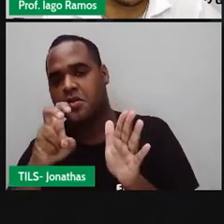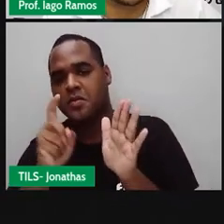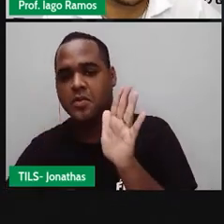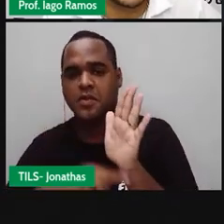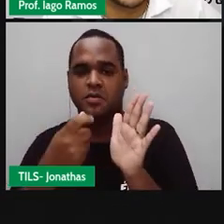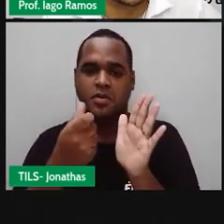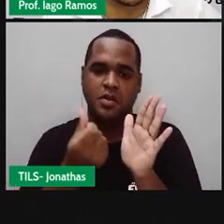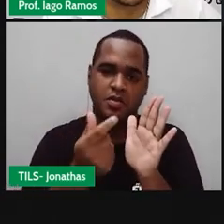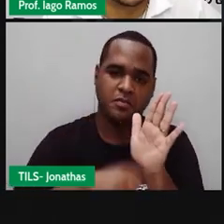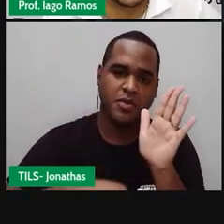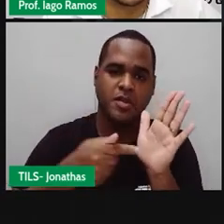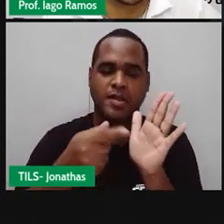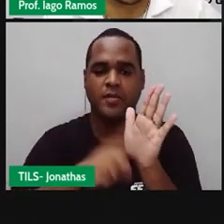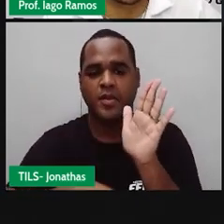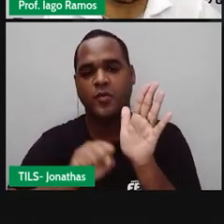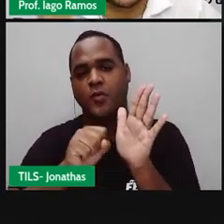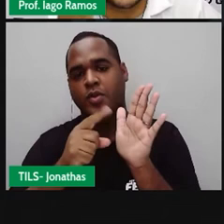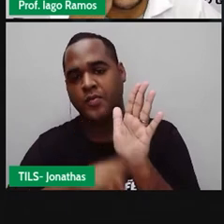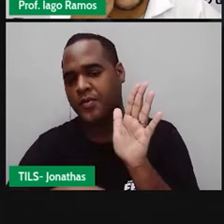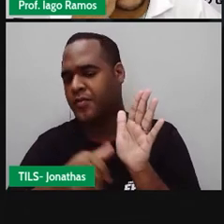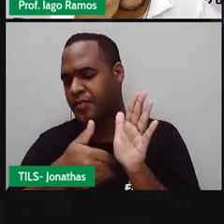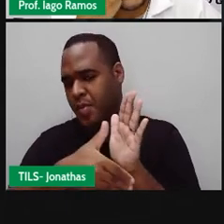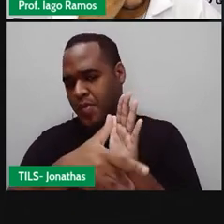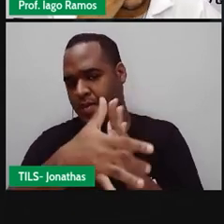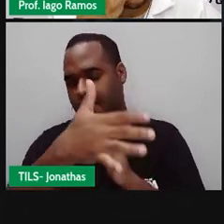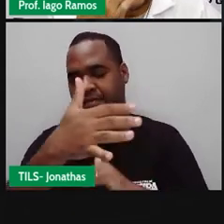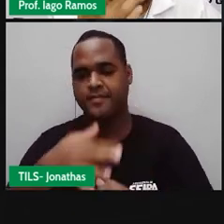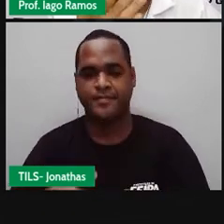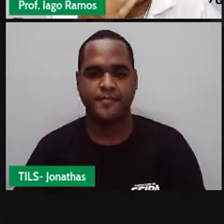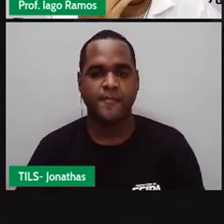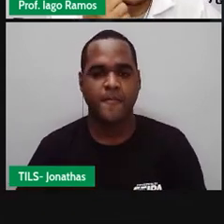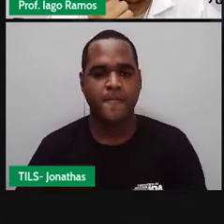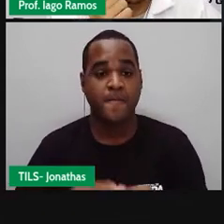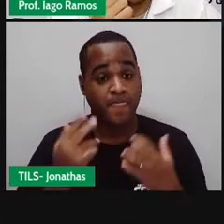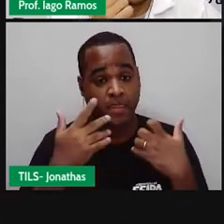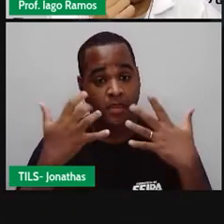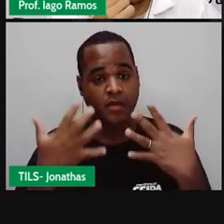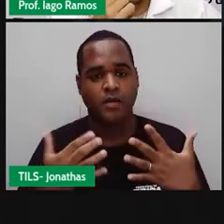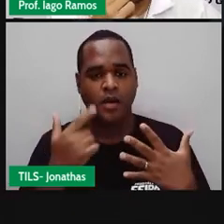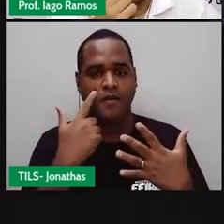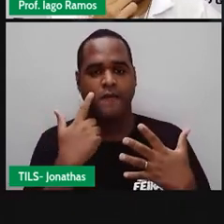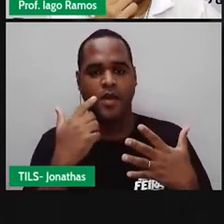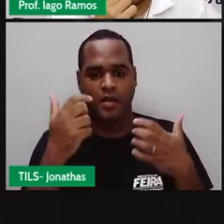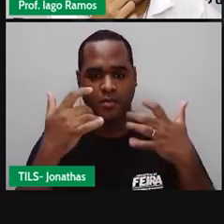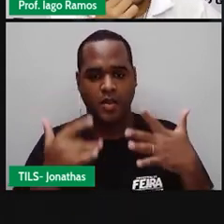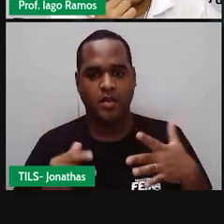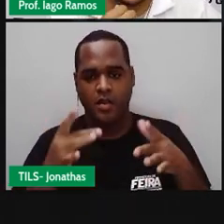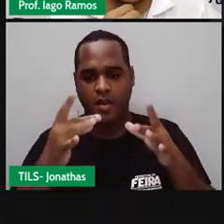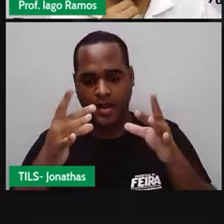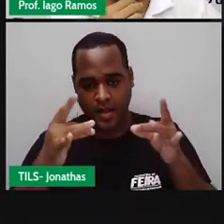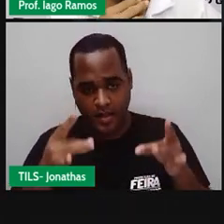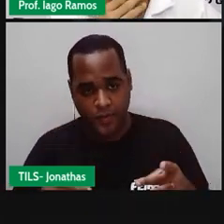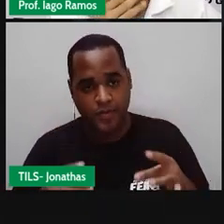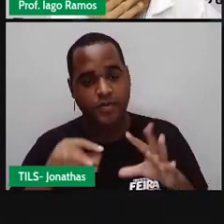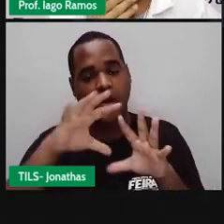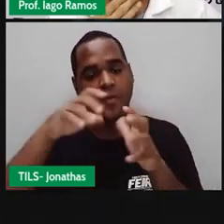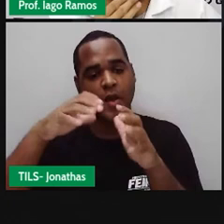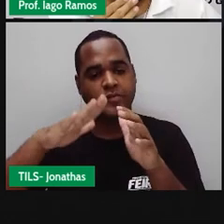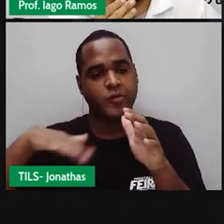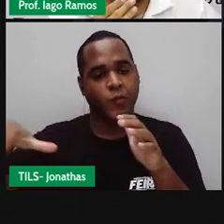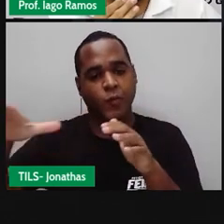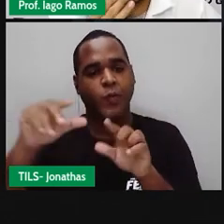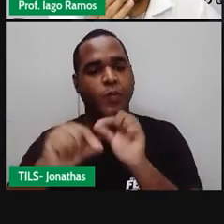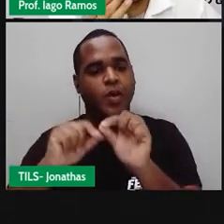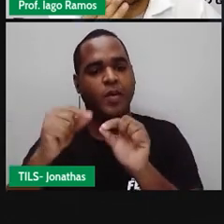6, menos 7, menos 8, e assim vai. Mas olhando para as temperaturas dos planetas, quem vai aparecer